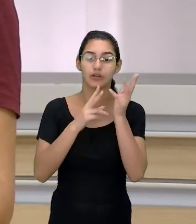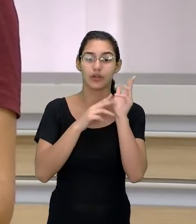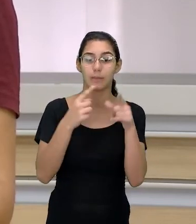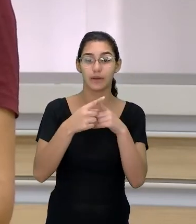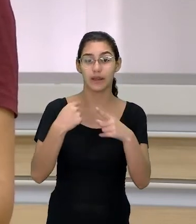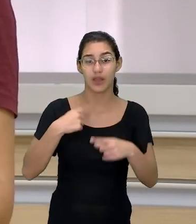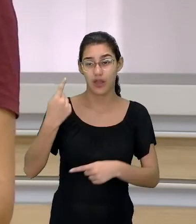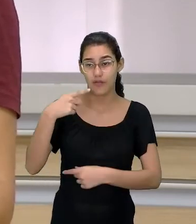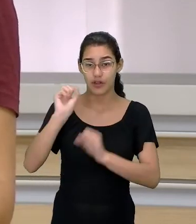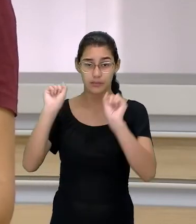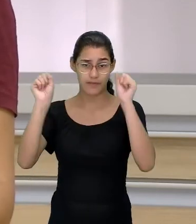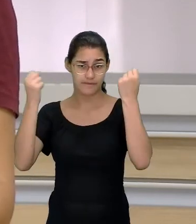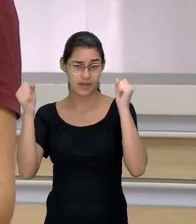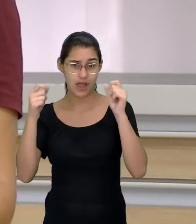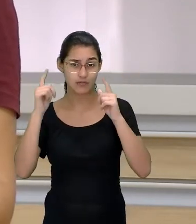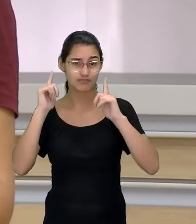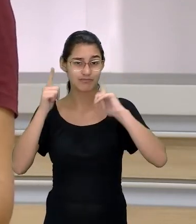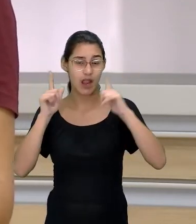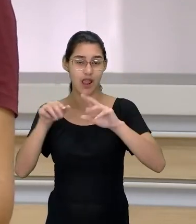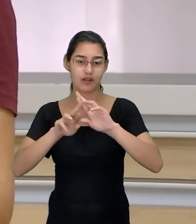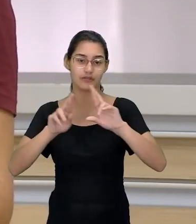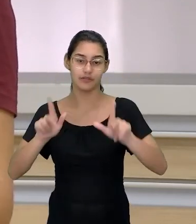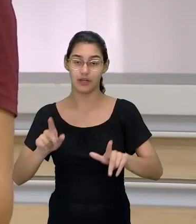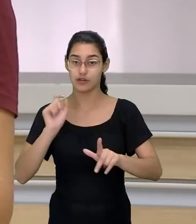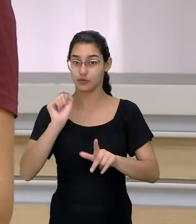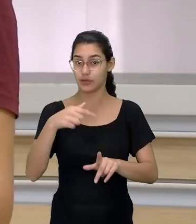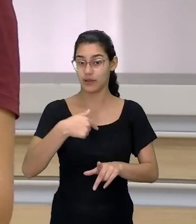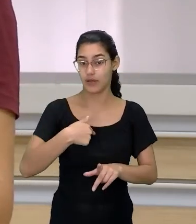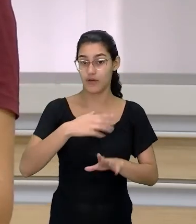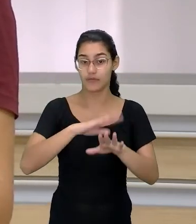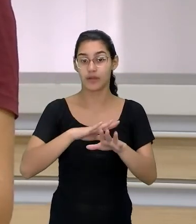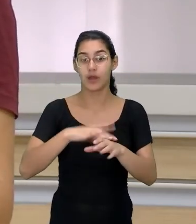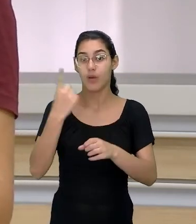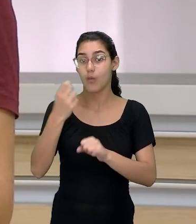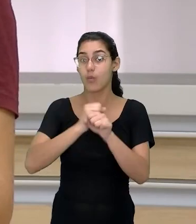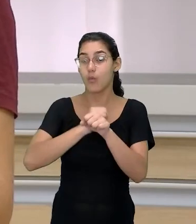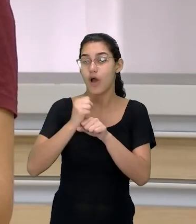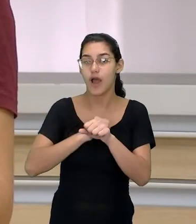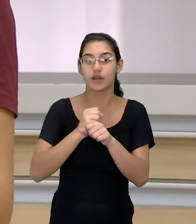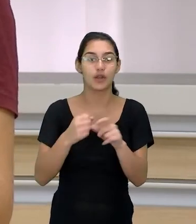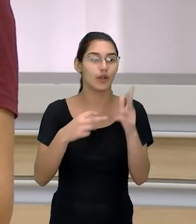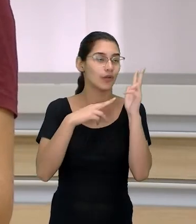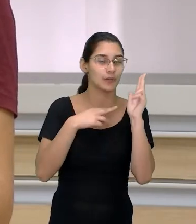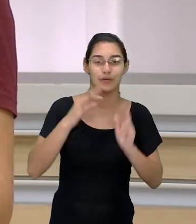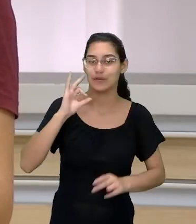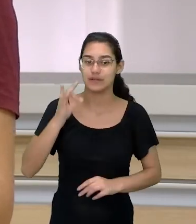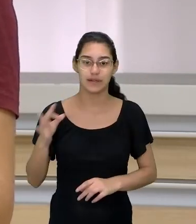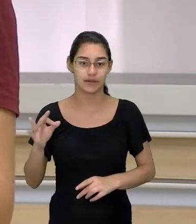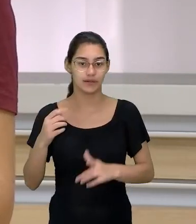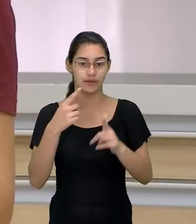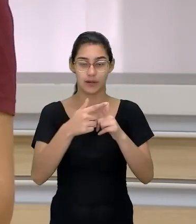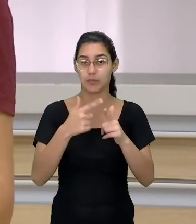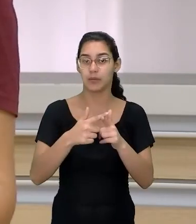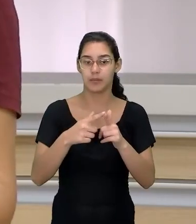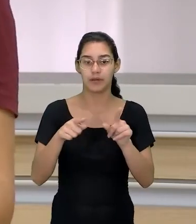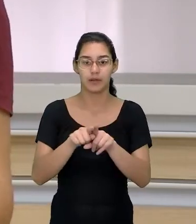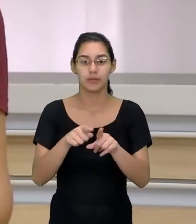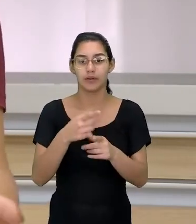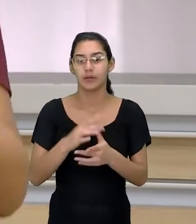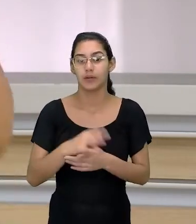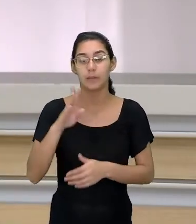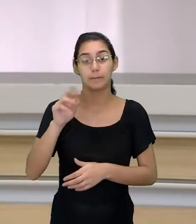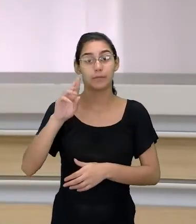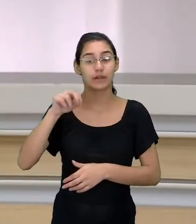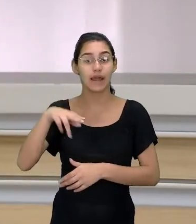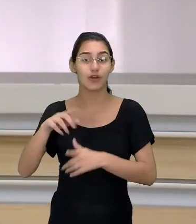dia porque eu fui para uma festa é muito diferente do que eu ficar um ano não dormindo direito e acabar sei lá tendo